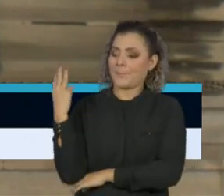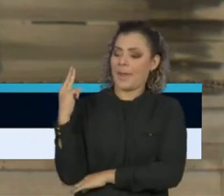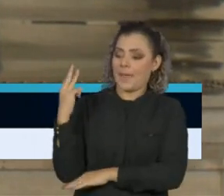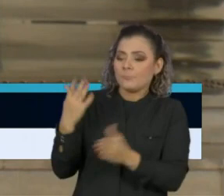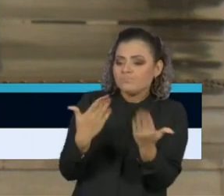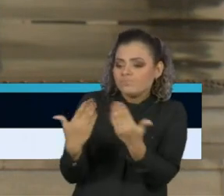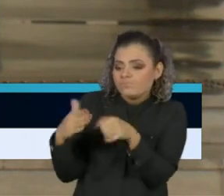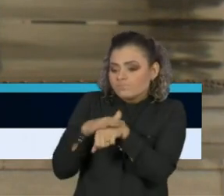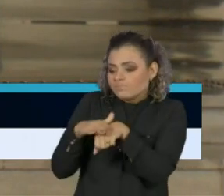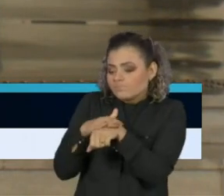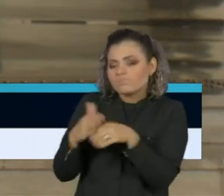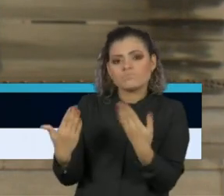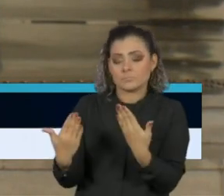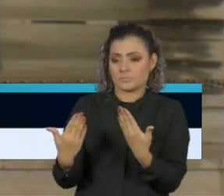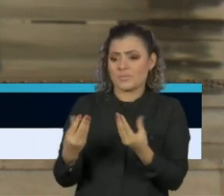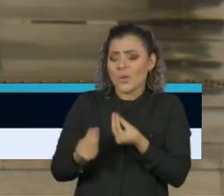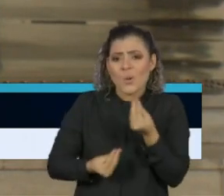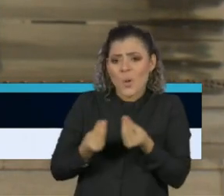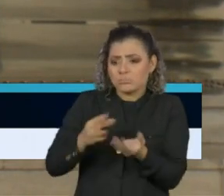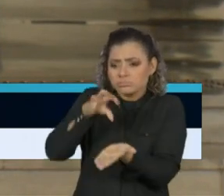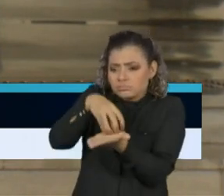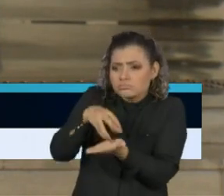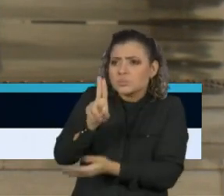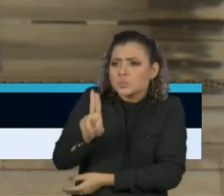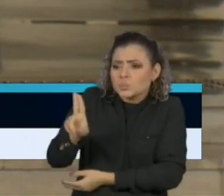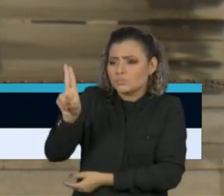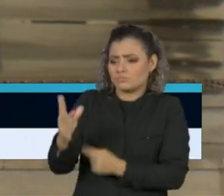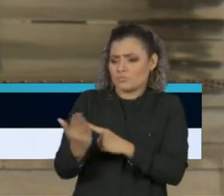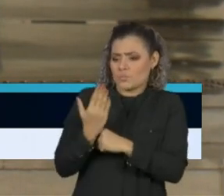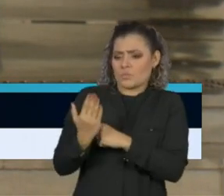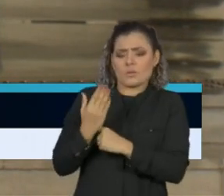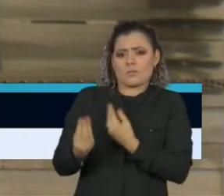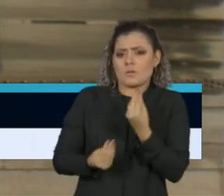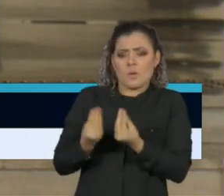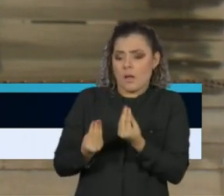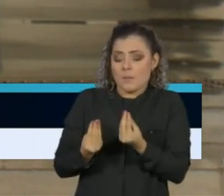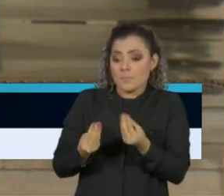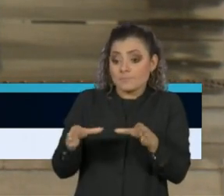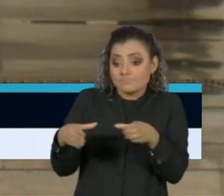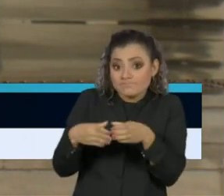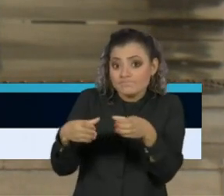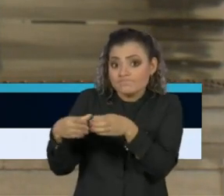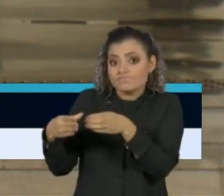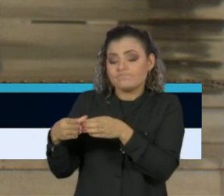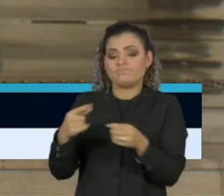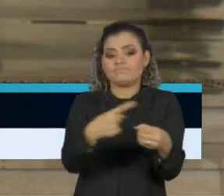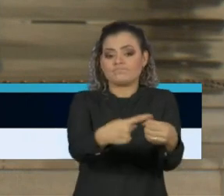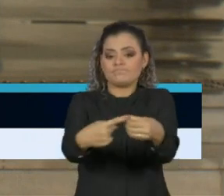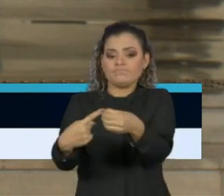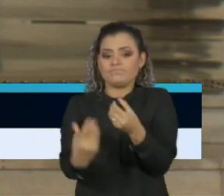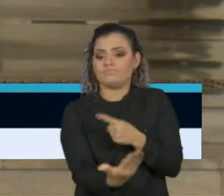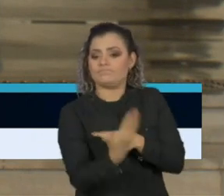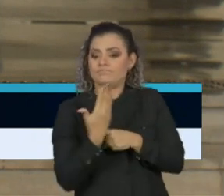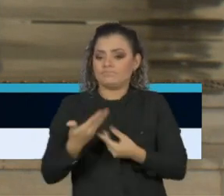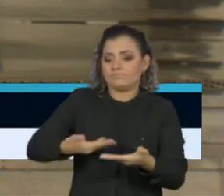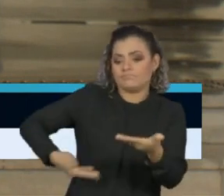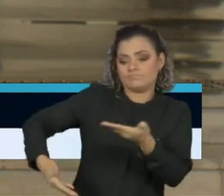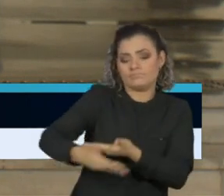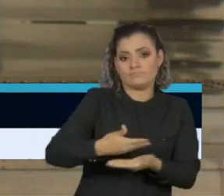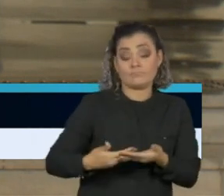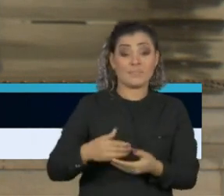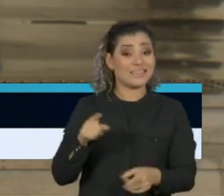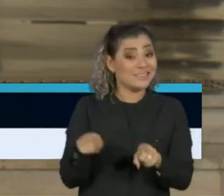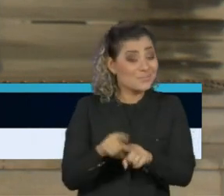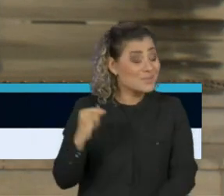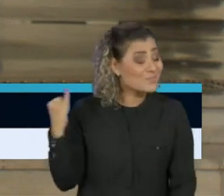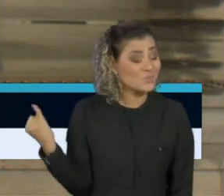sentido de como o Centro Universitário pode ajudar os municípios. E um dado extremamente importante que